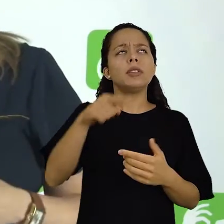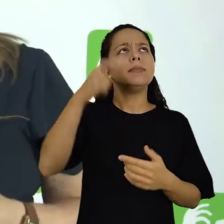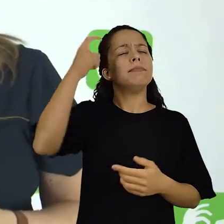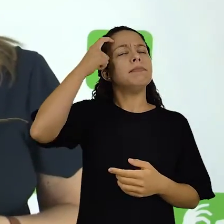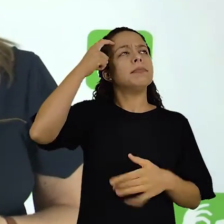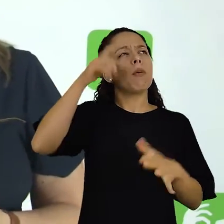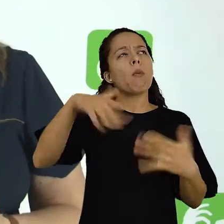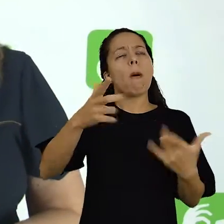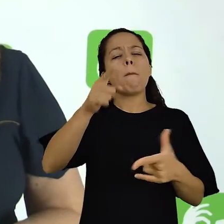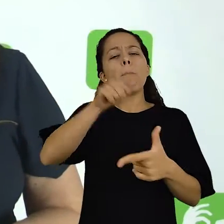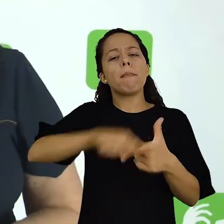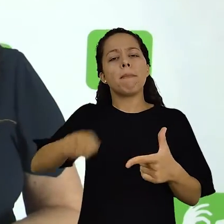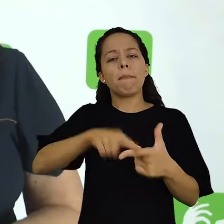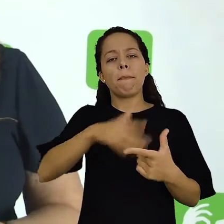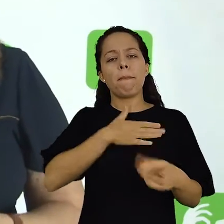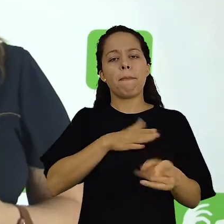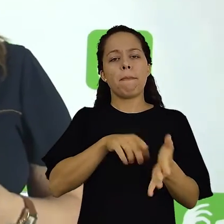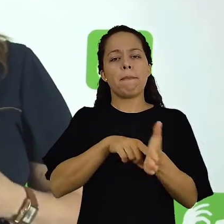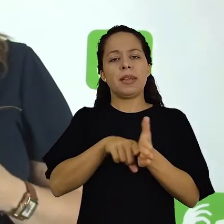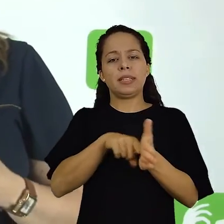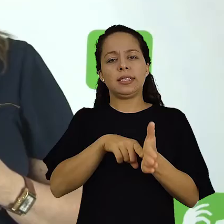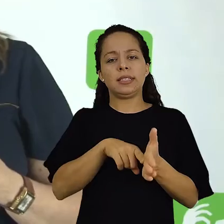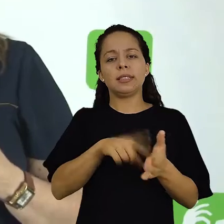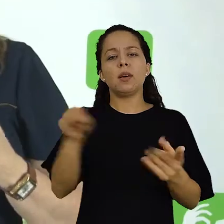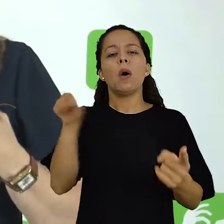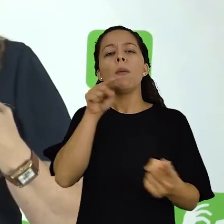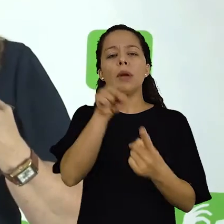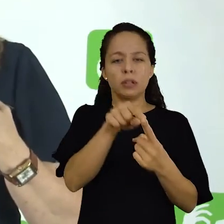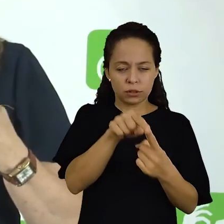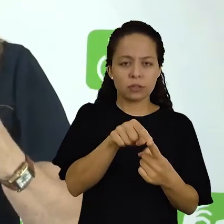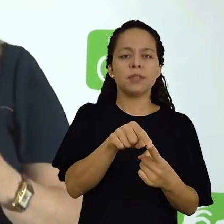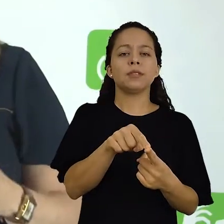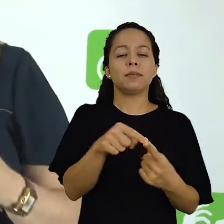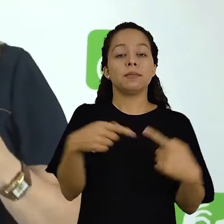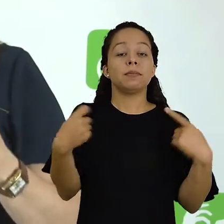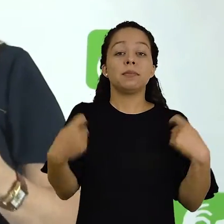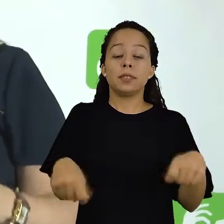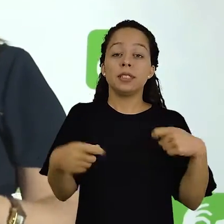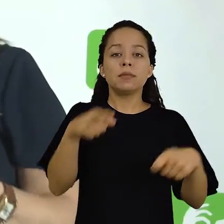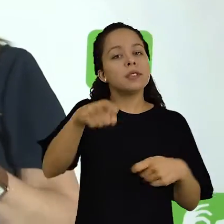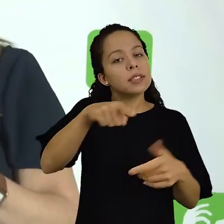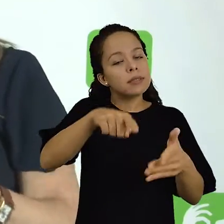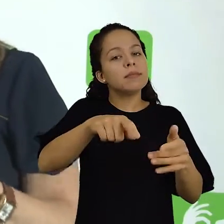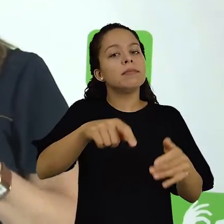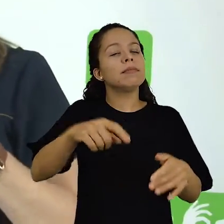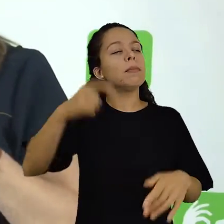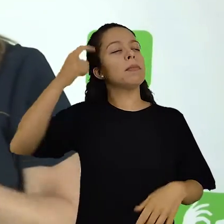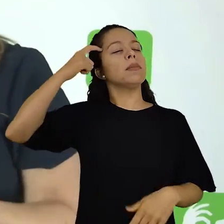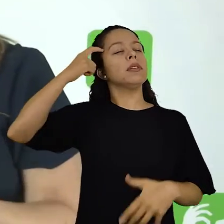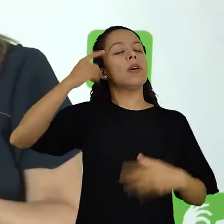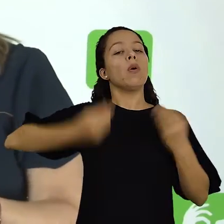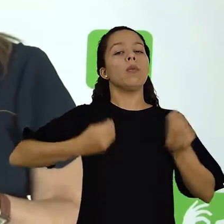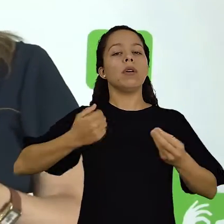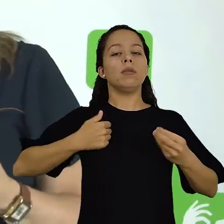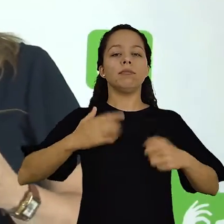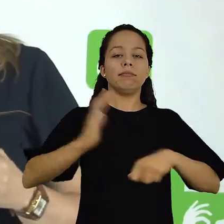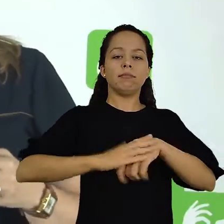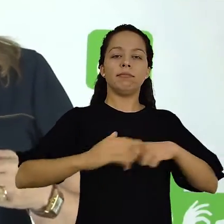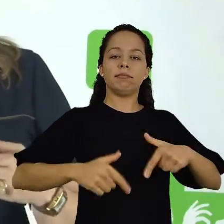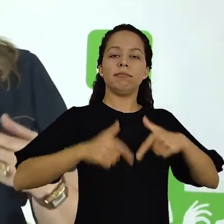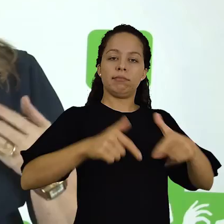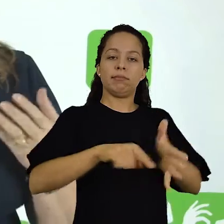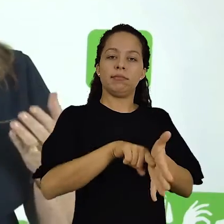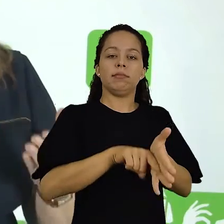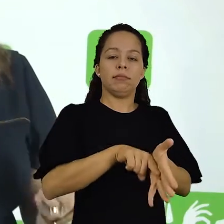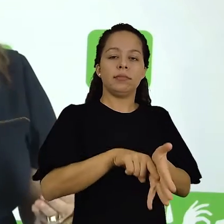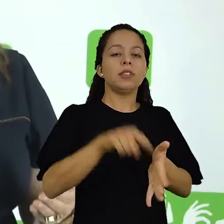defina o problema de uma pesquisa, você parte de uma investigação, parte